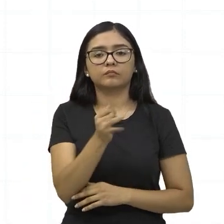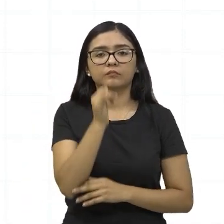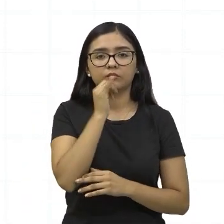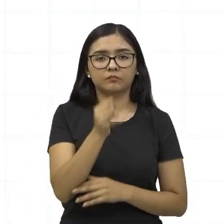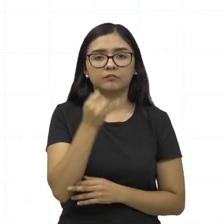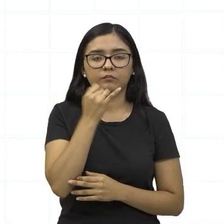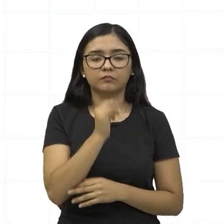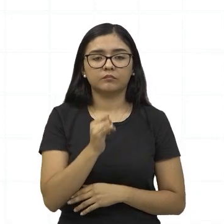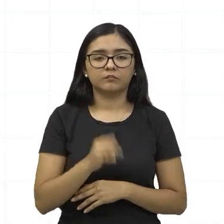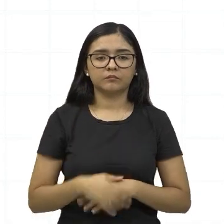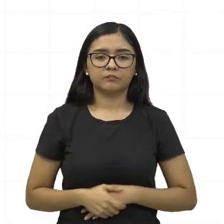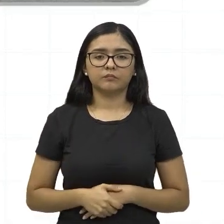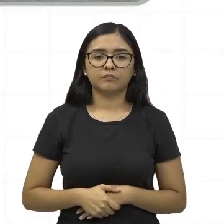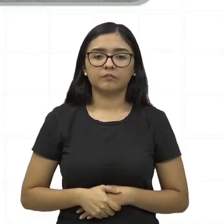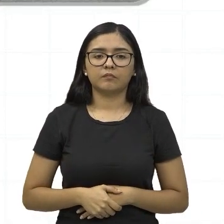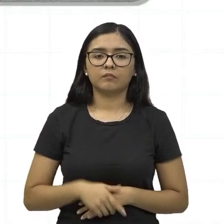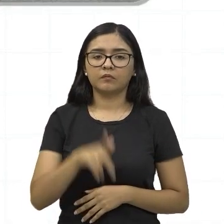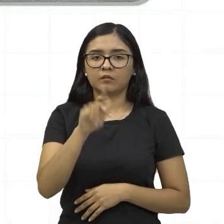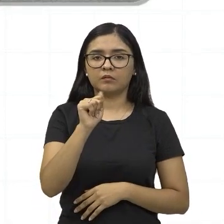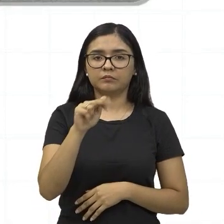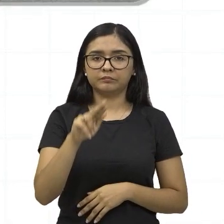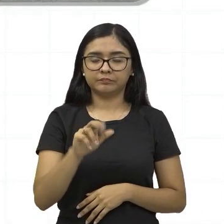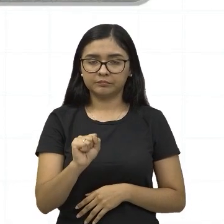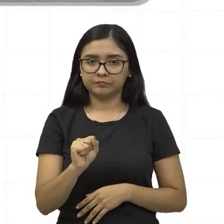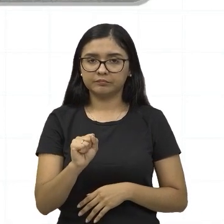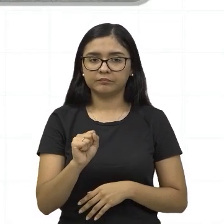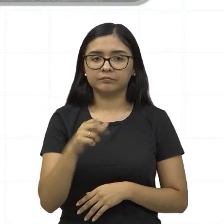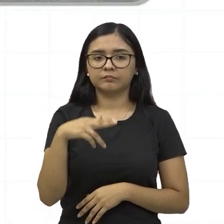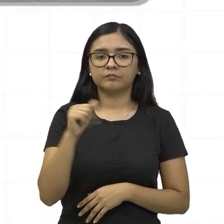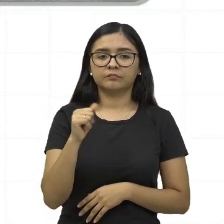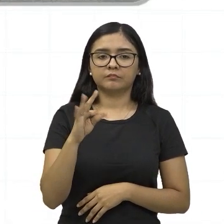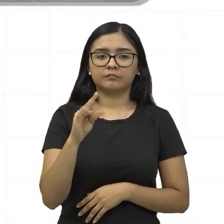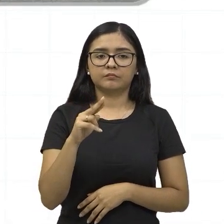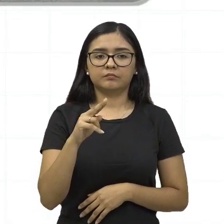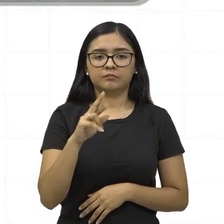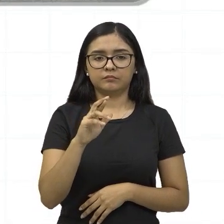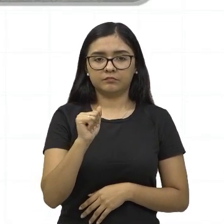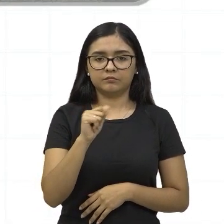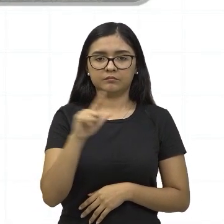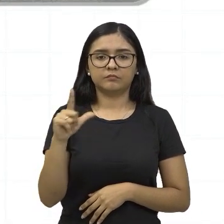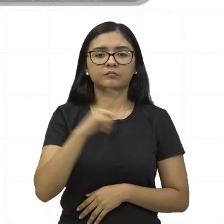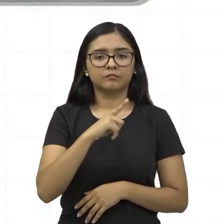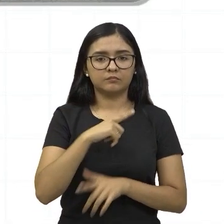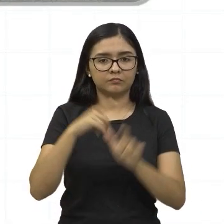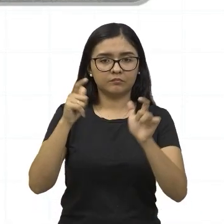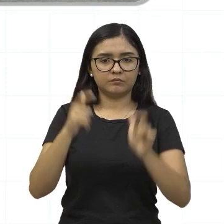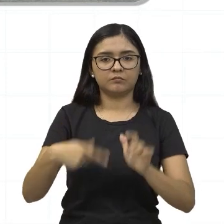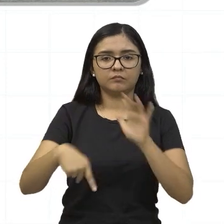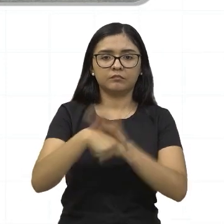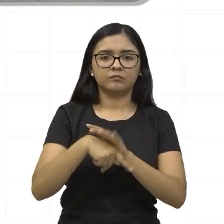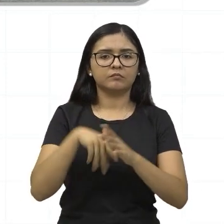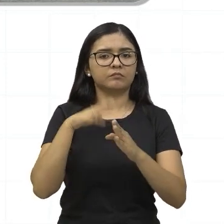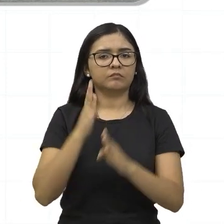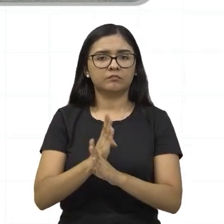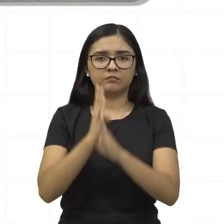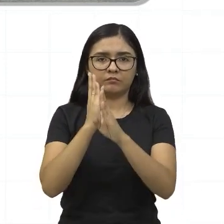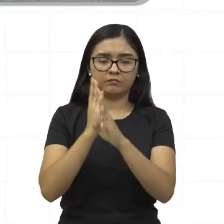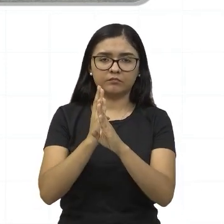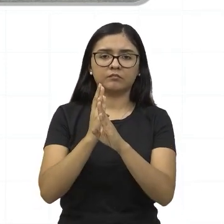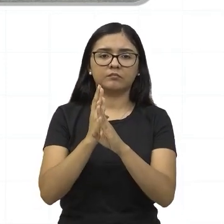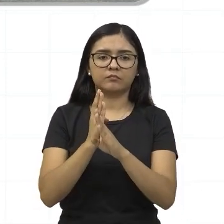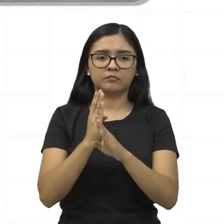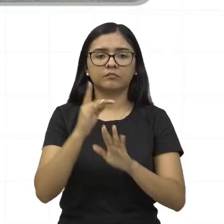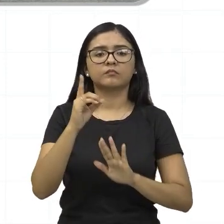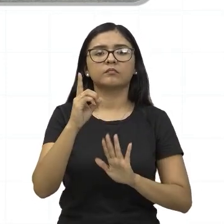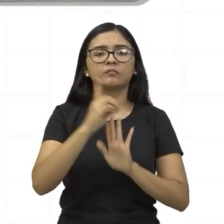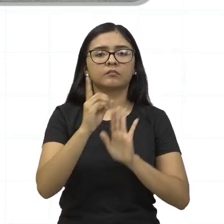do gás natural, né. Nós temos aqui uma reserva de gás natural que foi descoberta, né, na